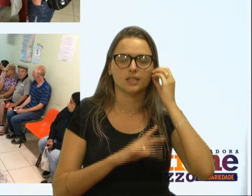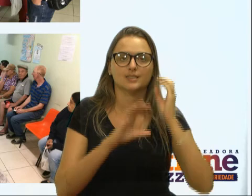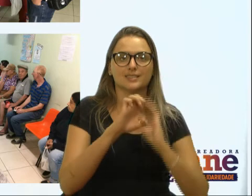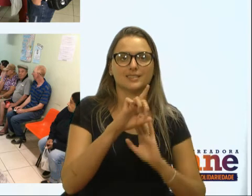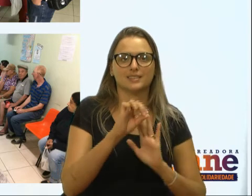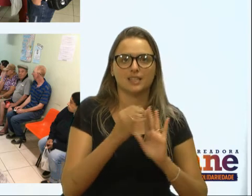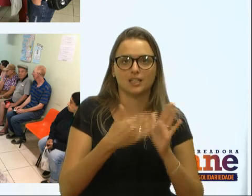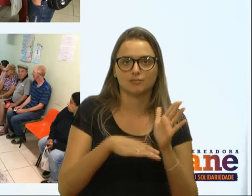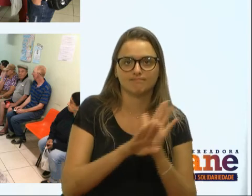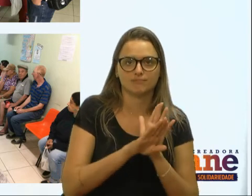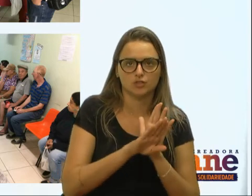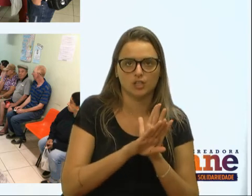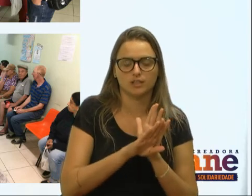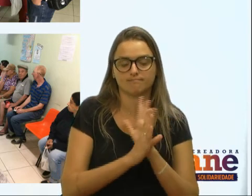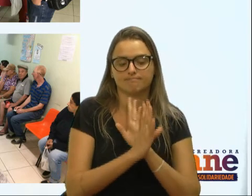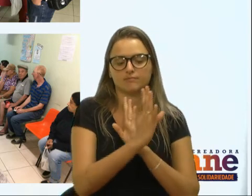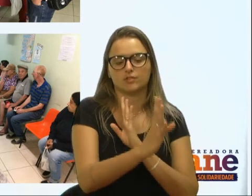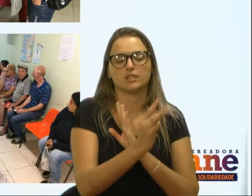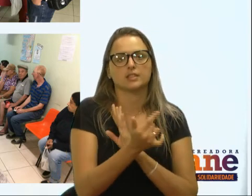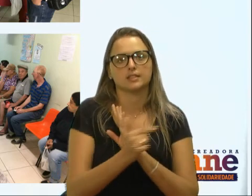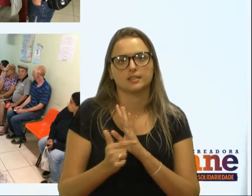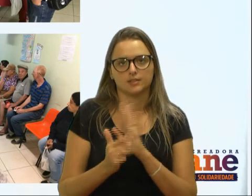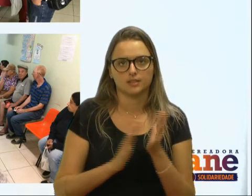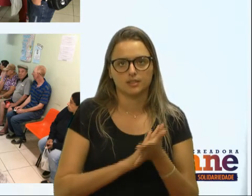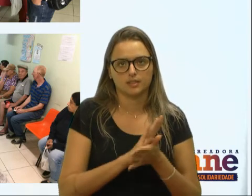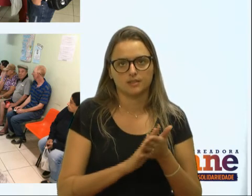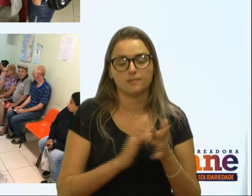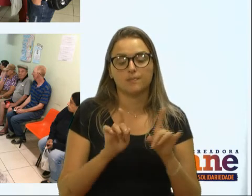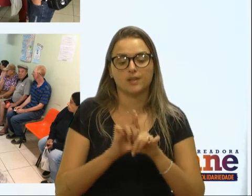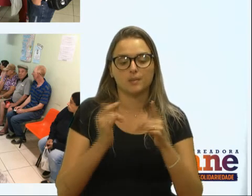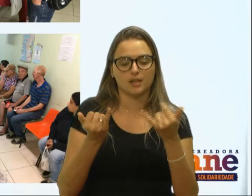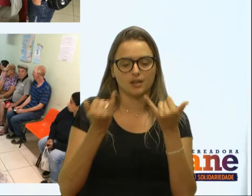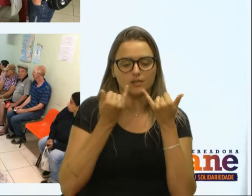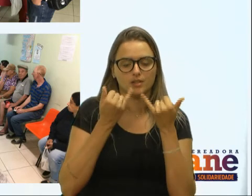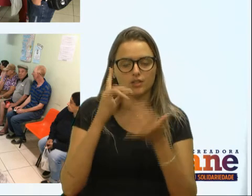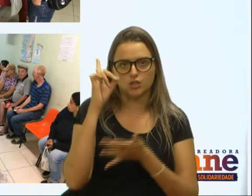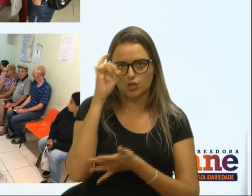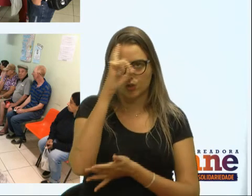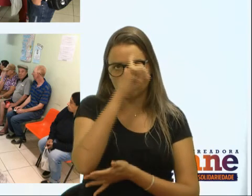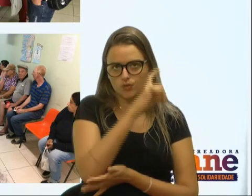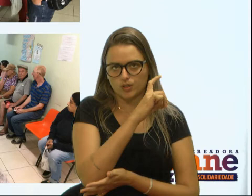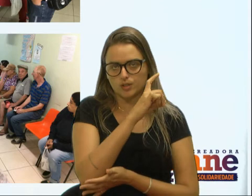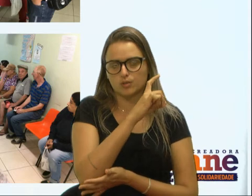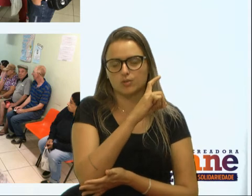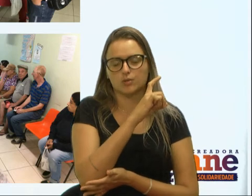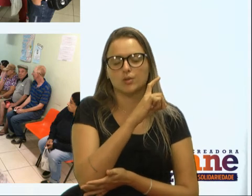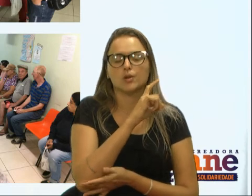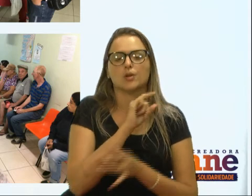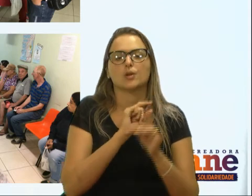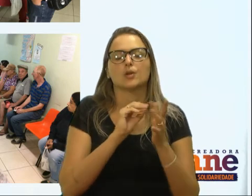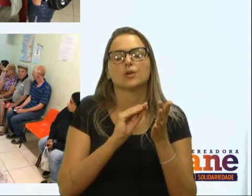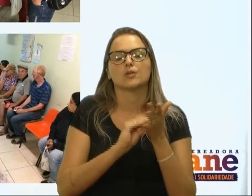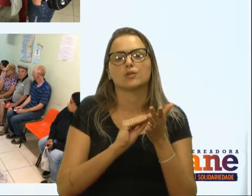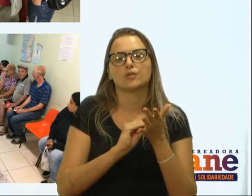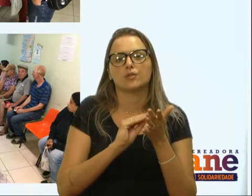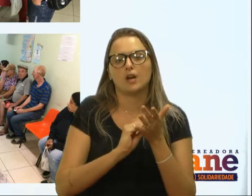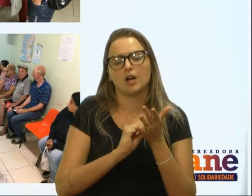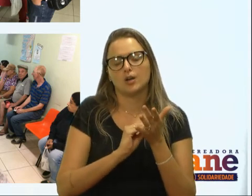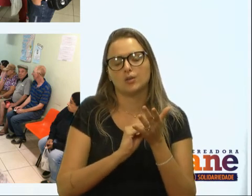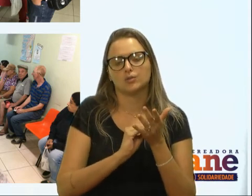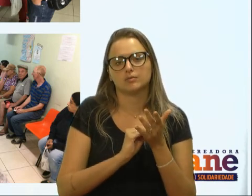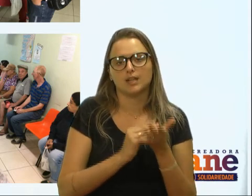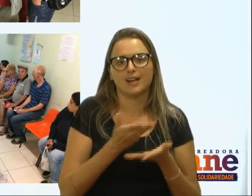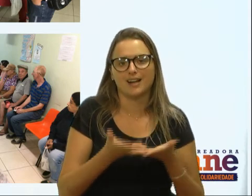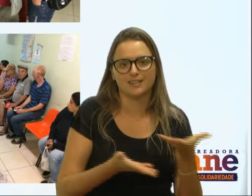em filas grandes e não tem isso. Também nos relataram uma dificuldade muito grande com relação aos encaminhamentos